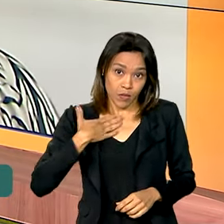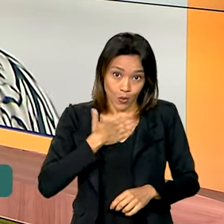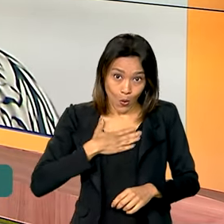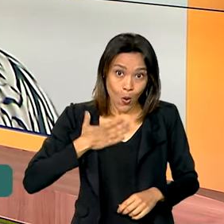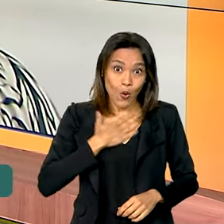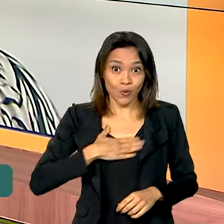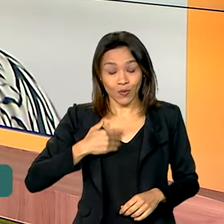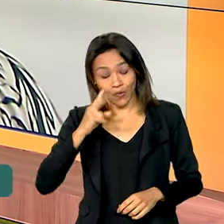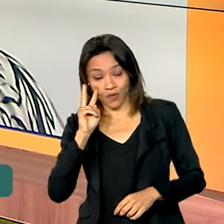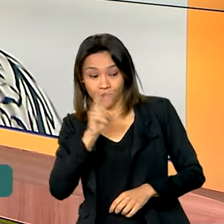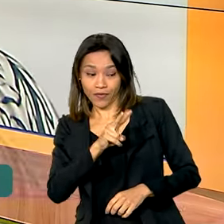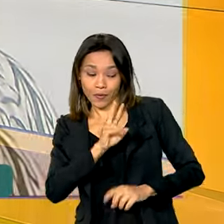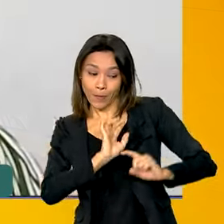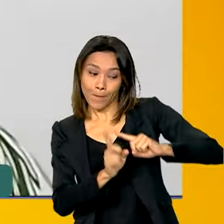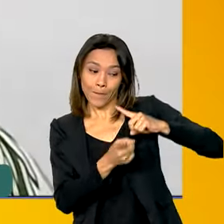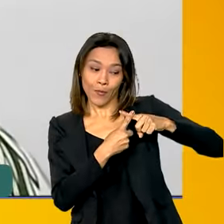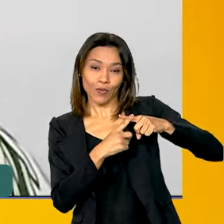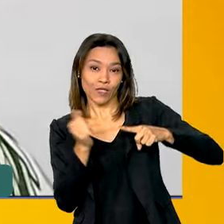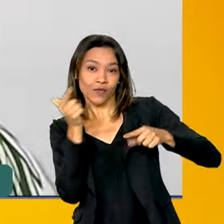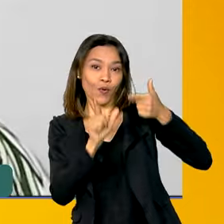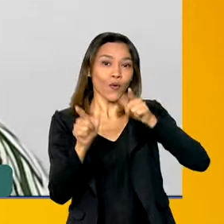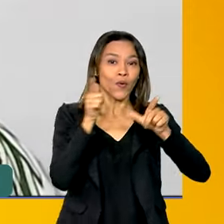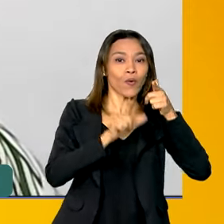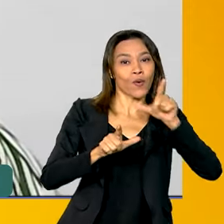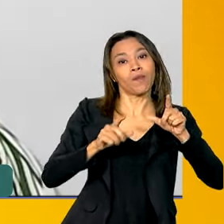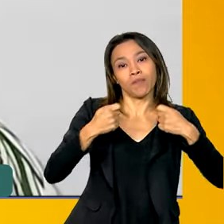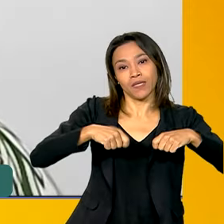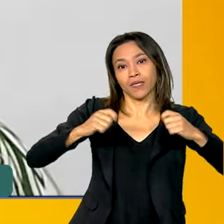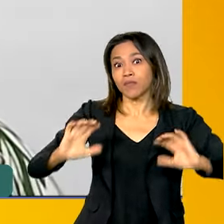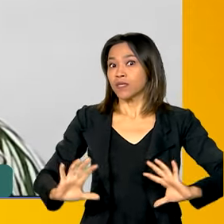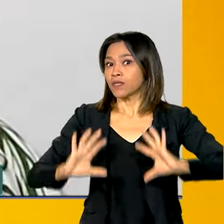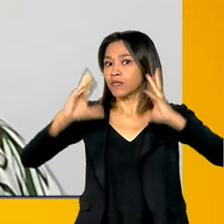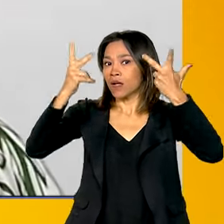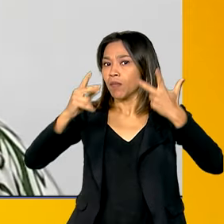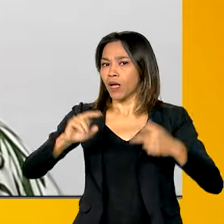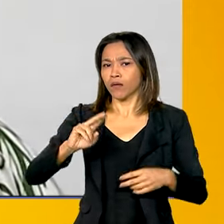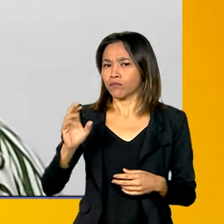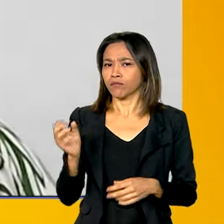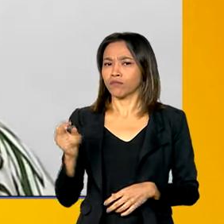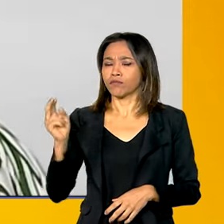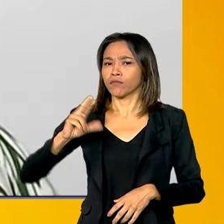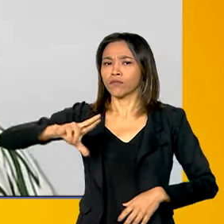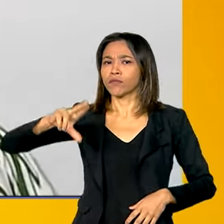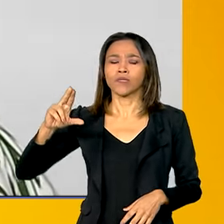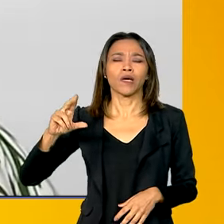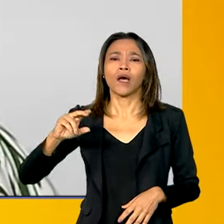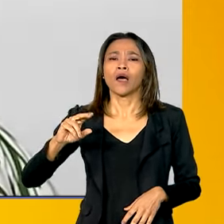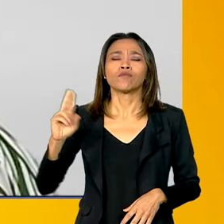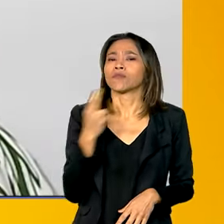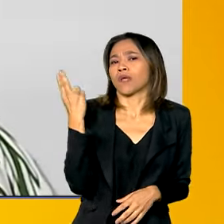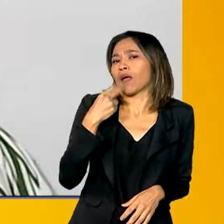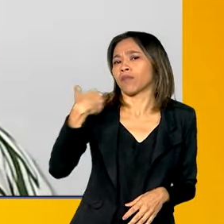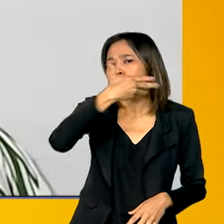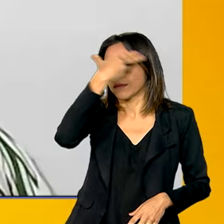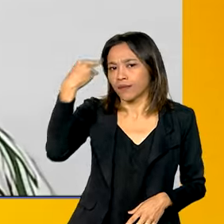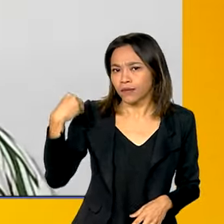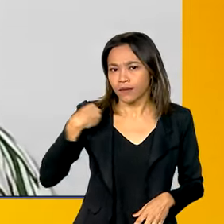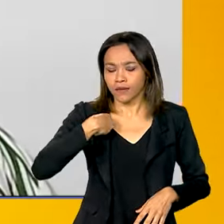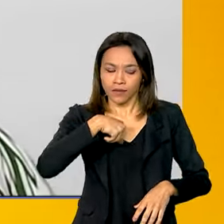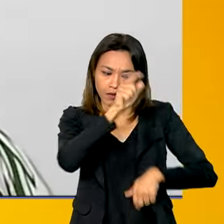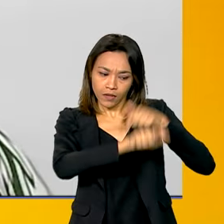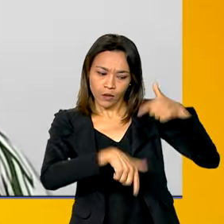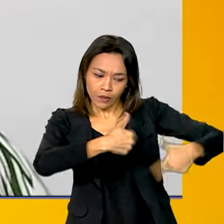lado positivo e temos, sim, que celebrar. Nós não podemos esquecer que o trabalho doméstico é caracterizado por